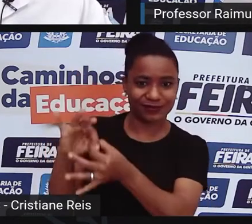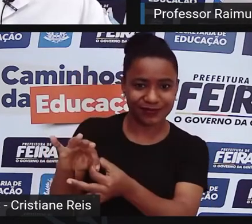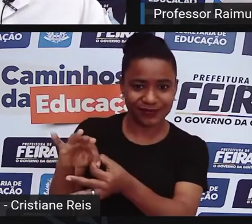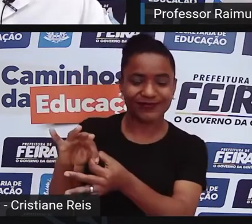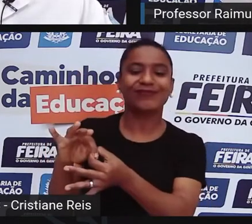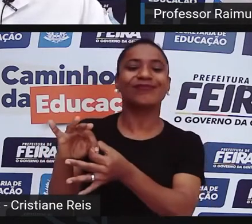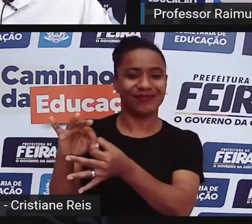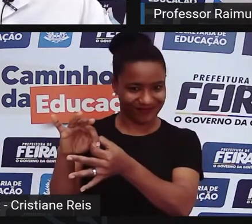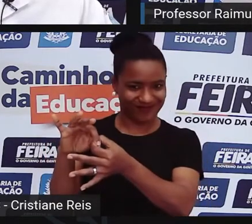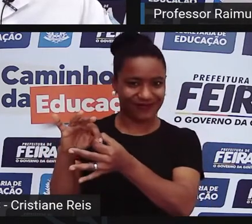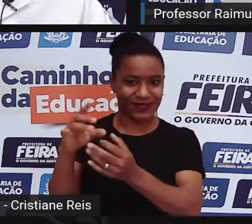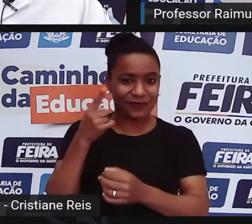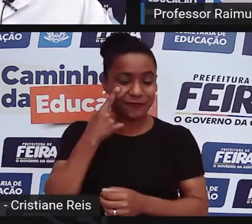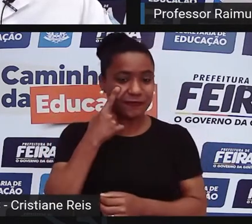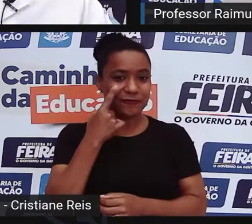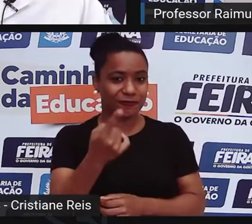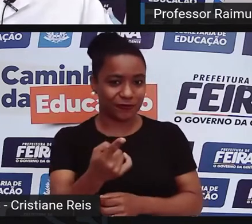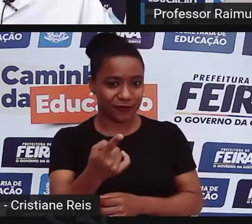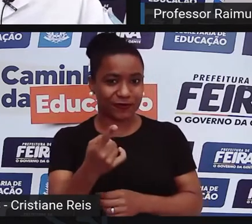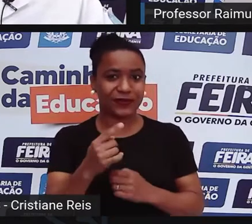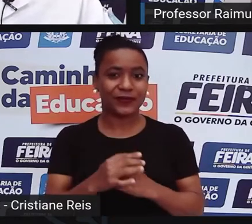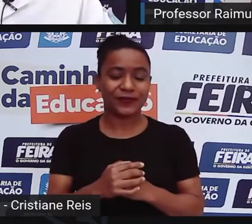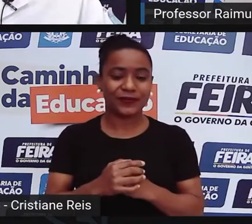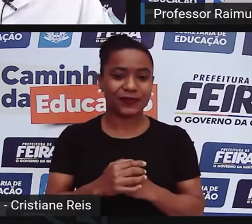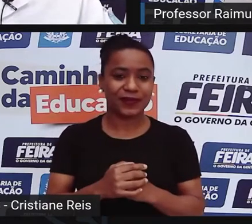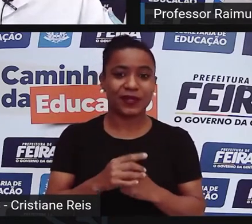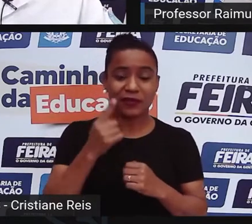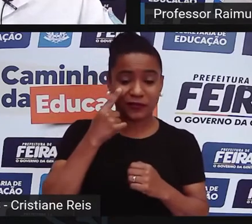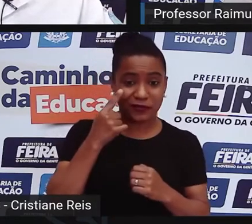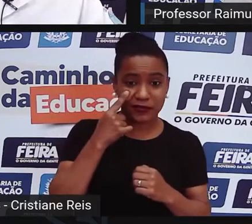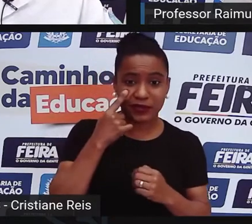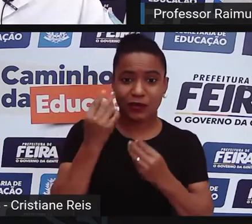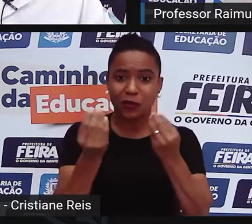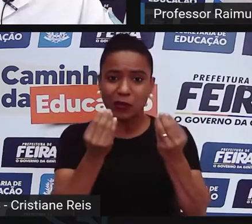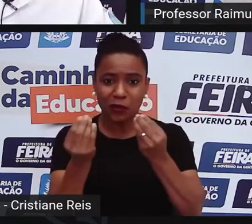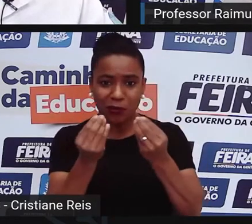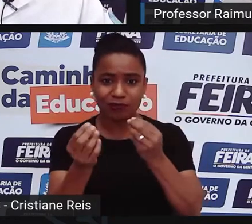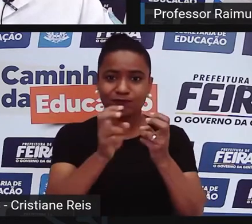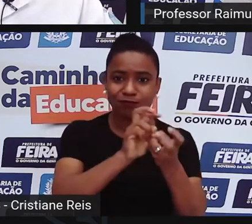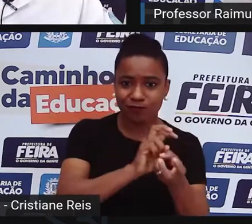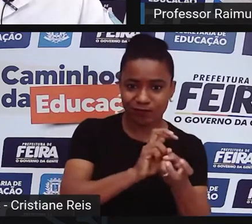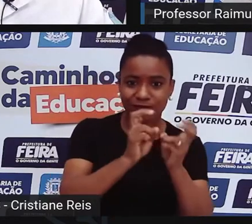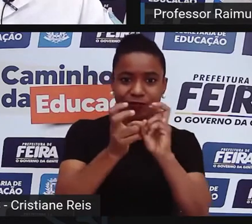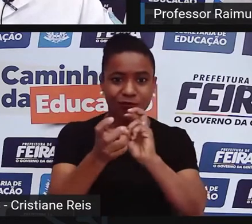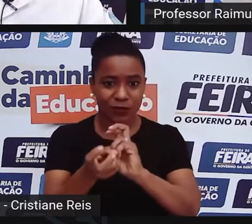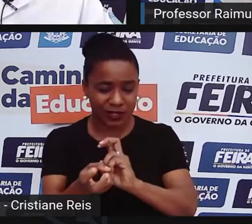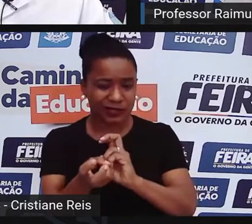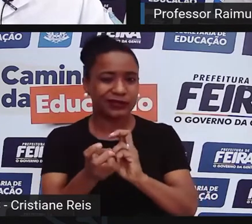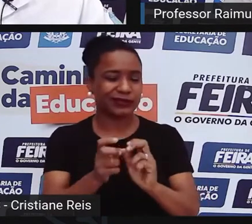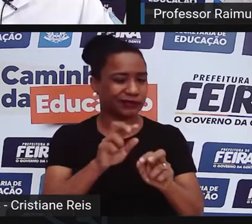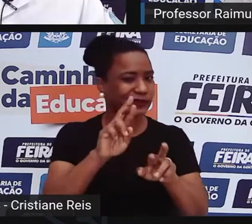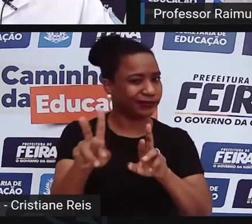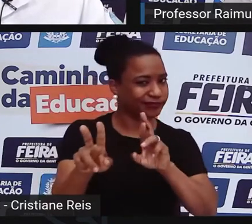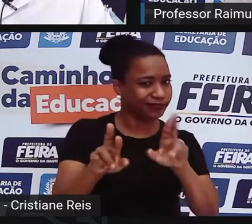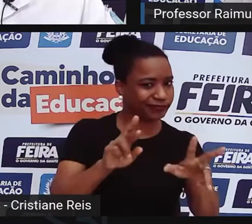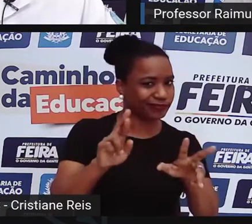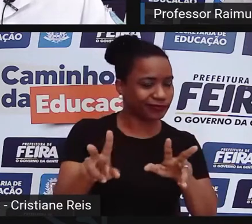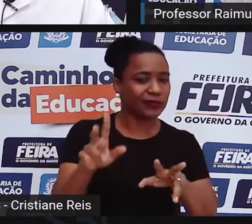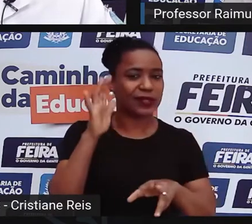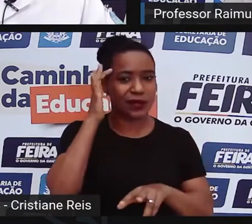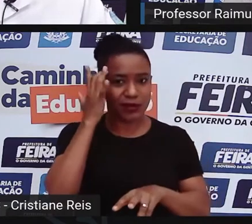gente vê muitas divergências na fala quando se trata da capoeira, mas, graças a Deus,